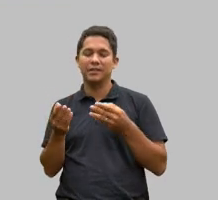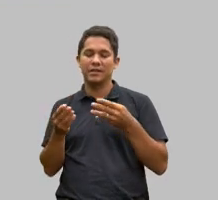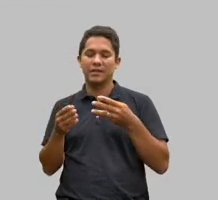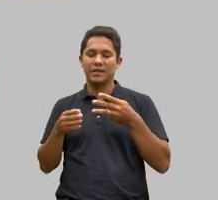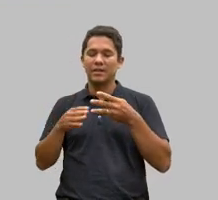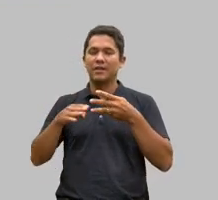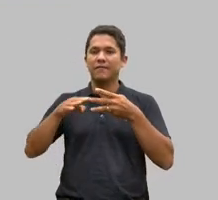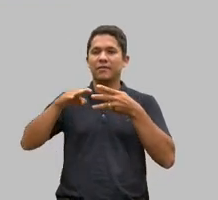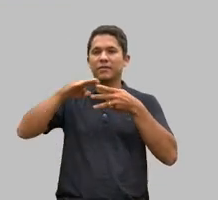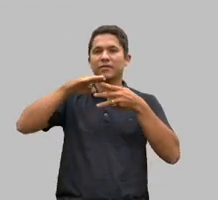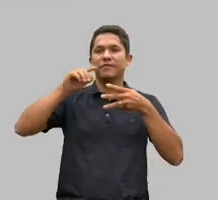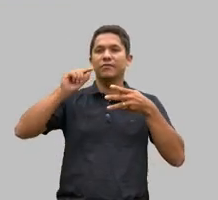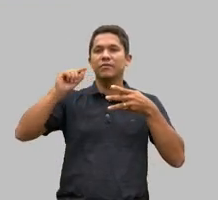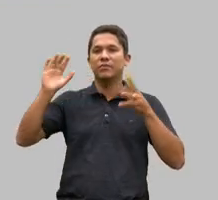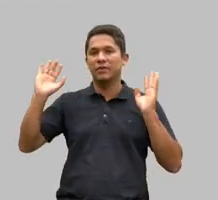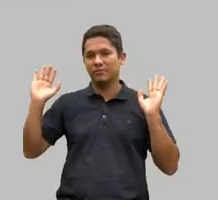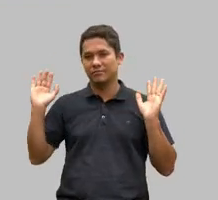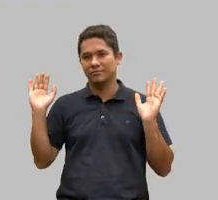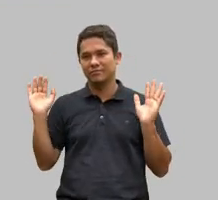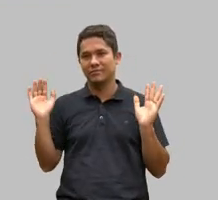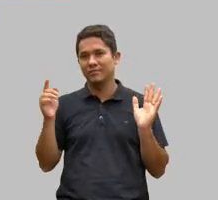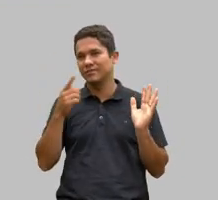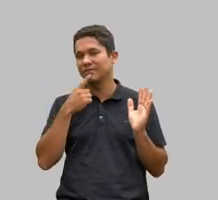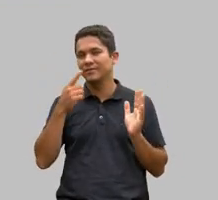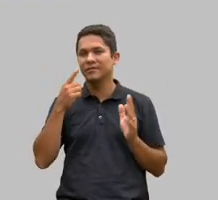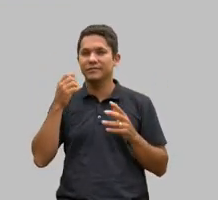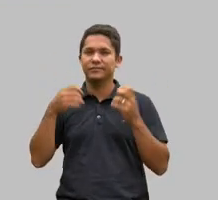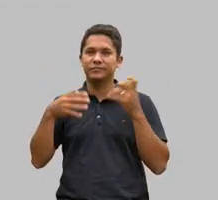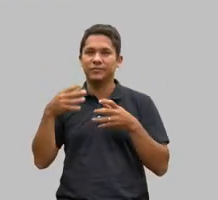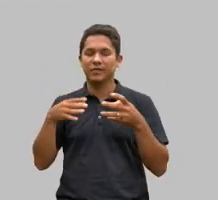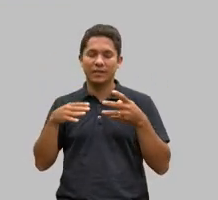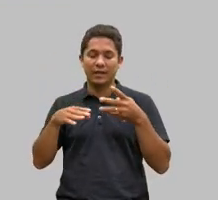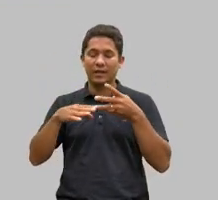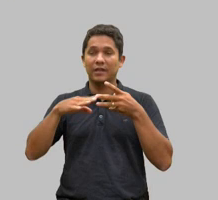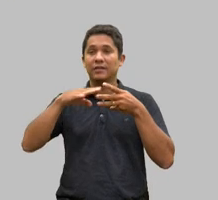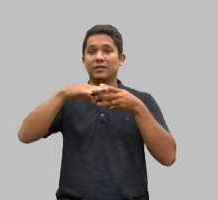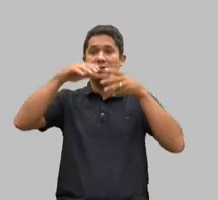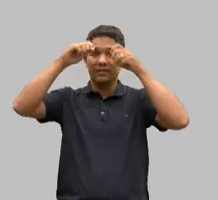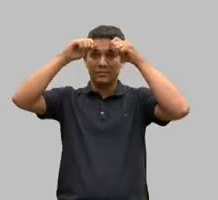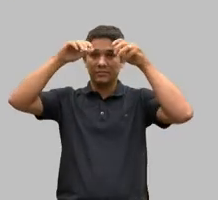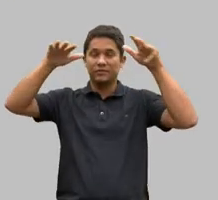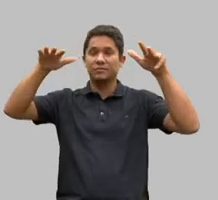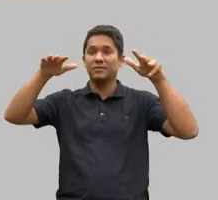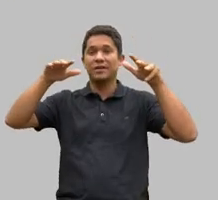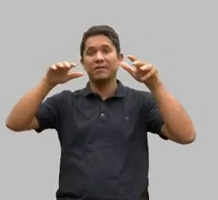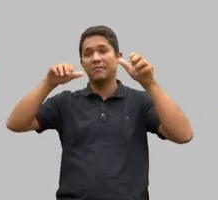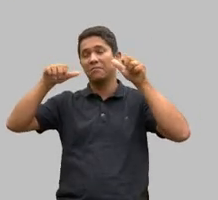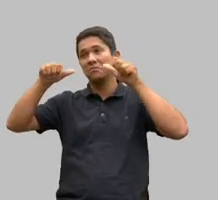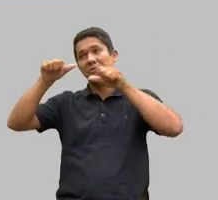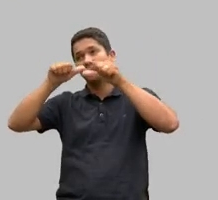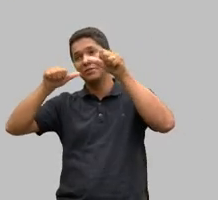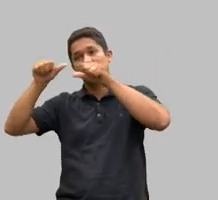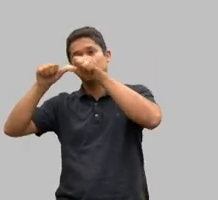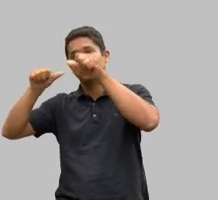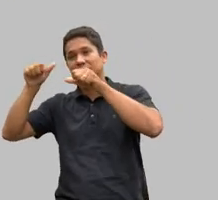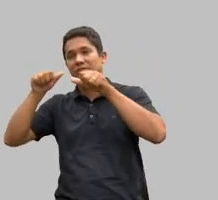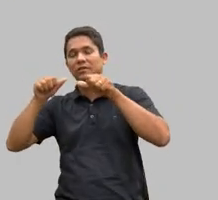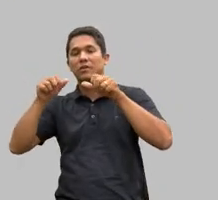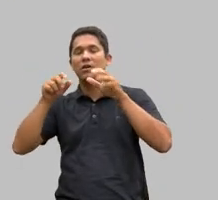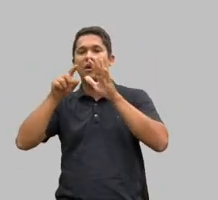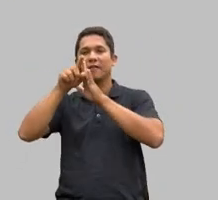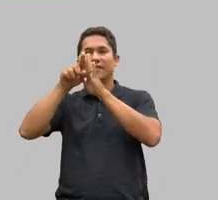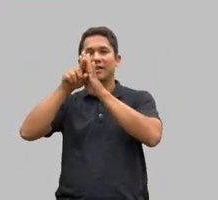posicionei aqui dizendo que essa história de nível de autismo isso é muito relativo é muito difícil você avaliar o sofrimento do outro